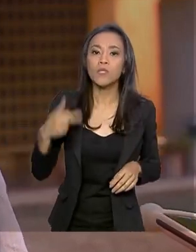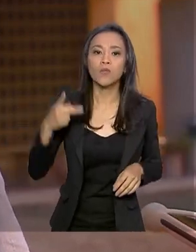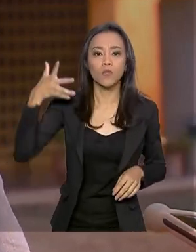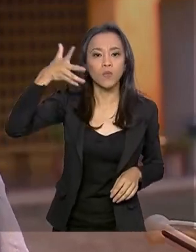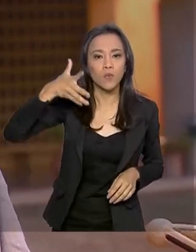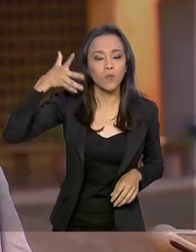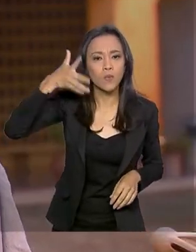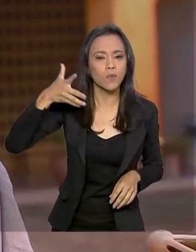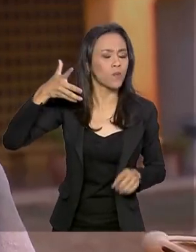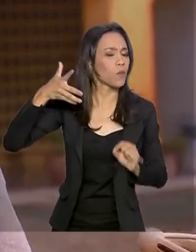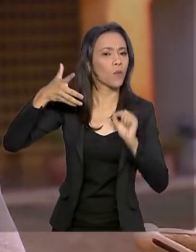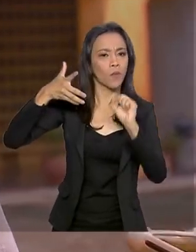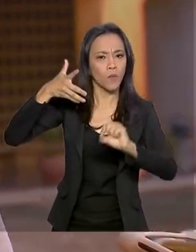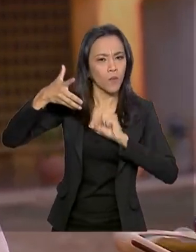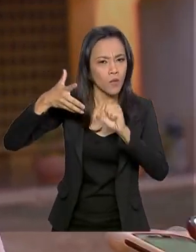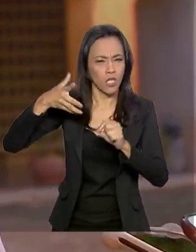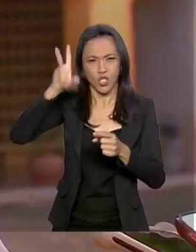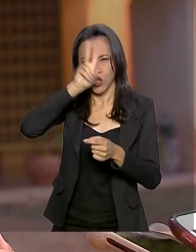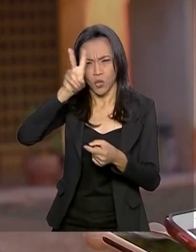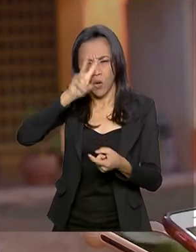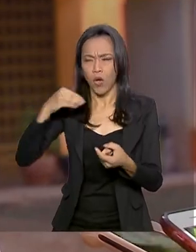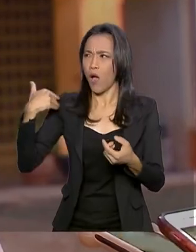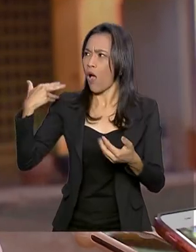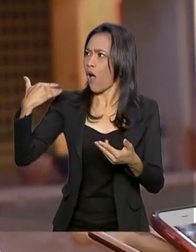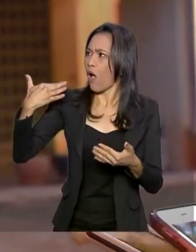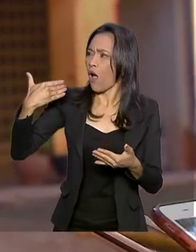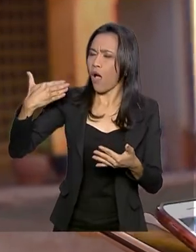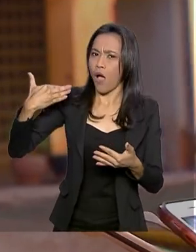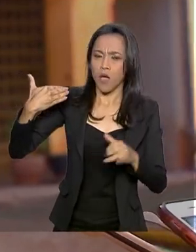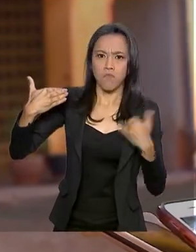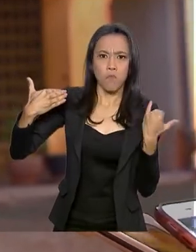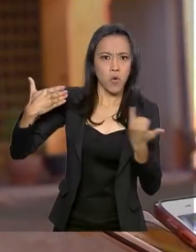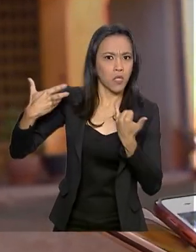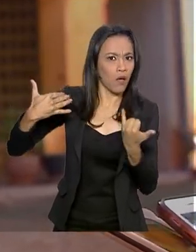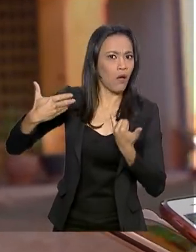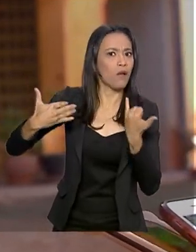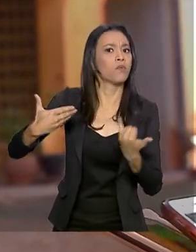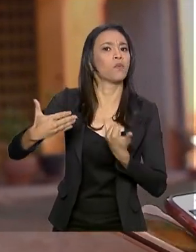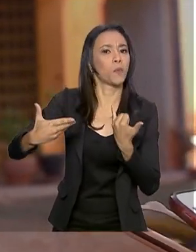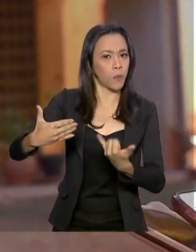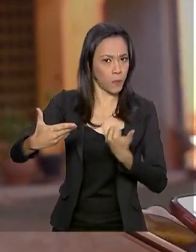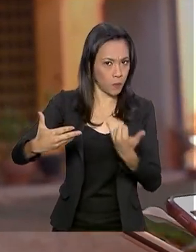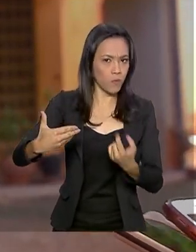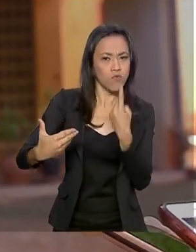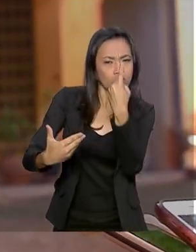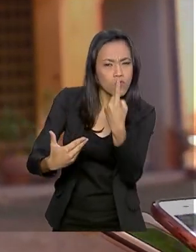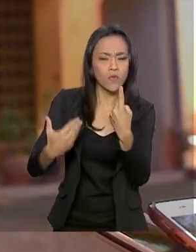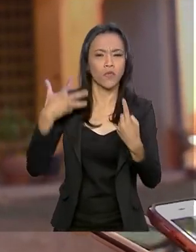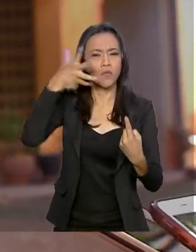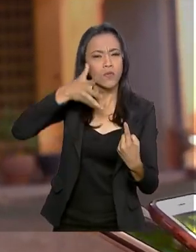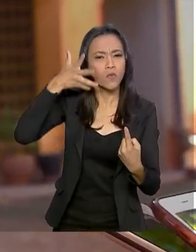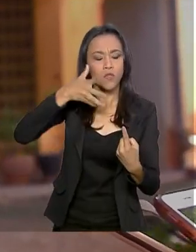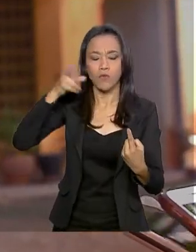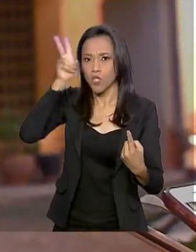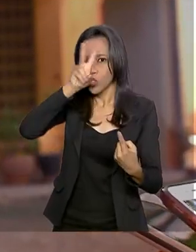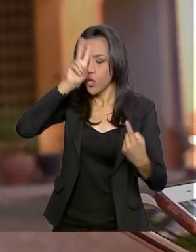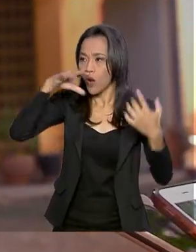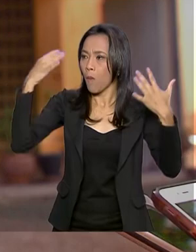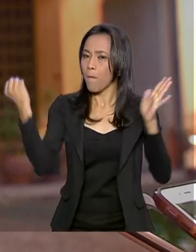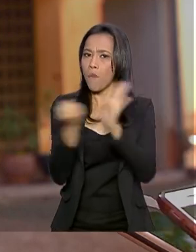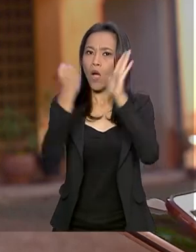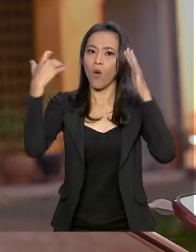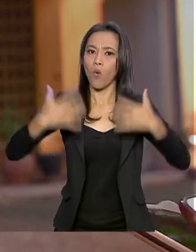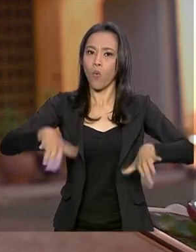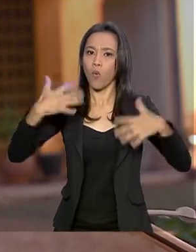momentos bastante históricos, de muita importância. Um dos discursos que entrou para a história foi o discurso